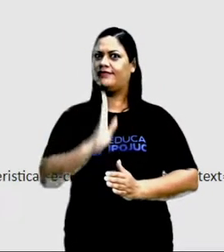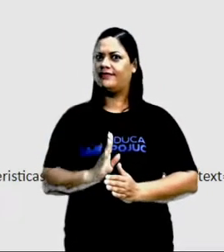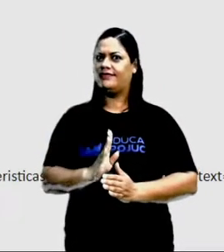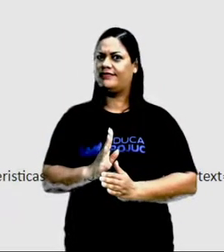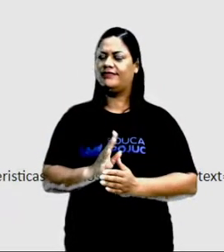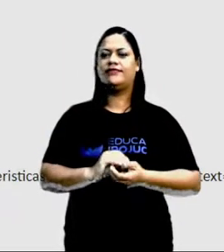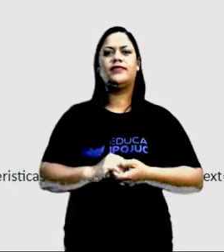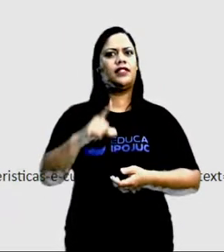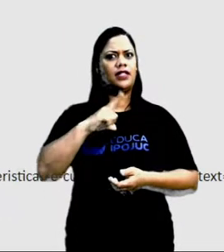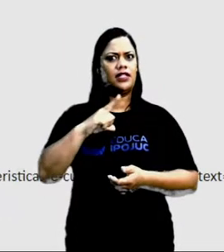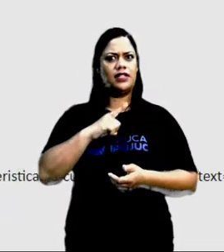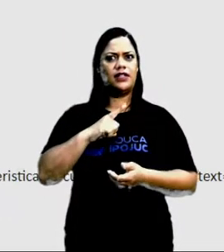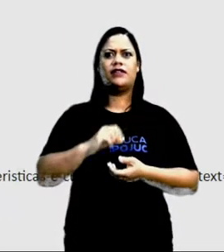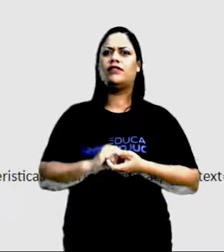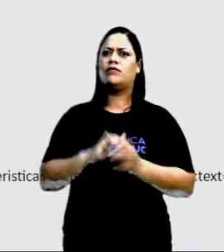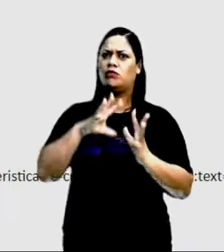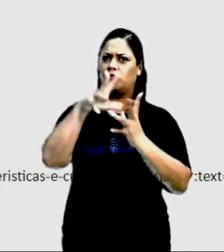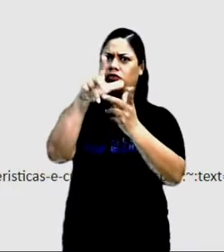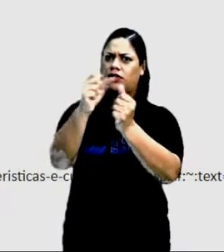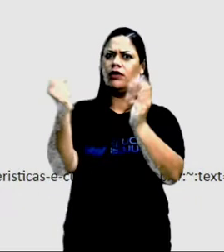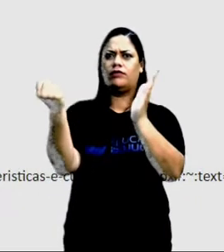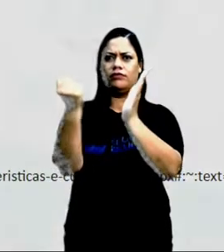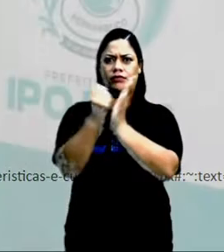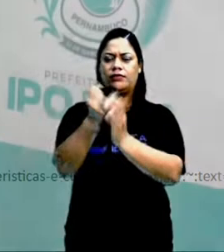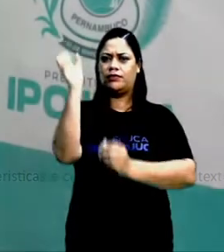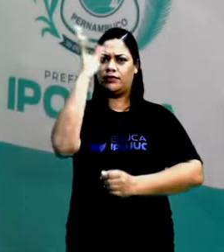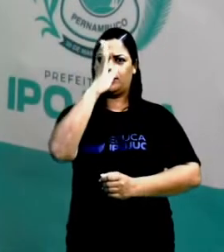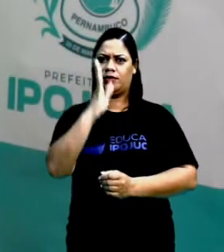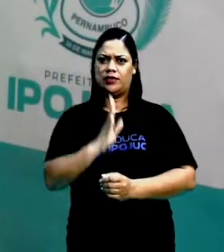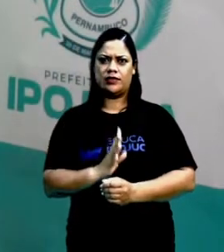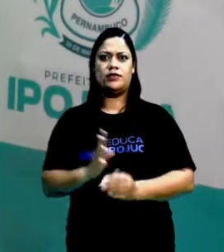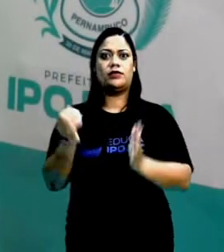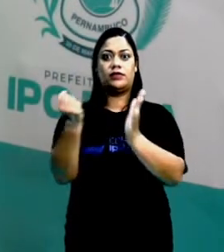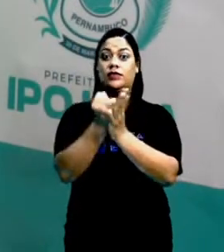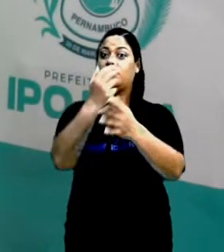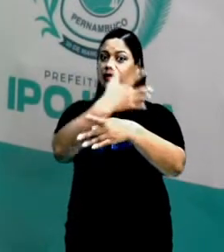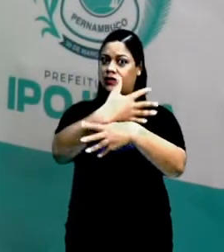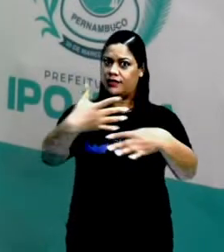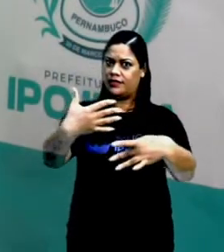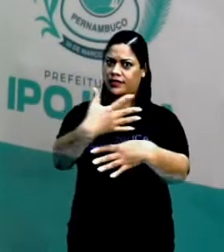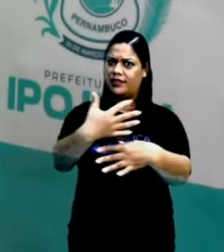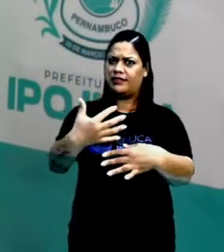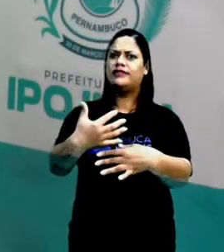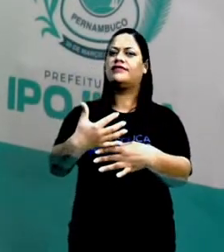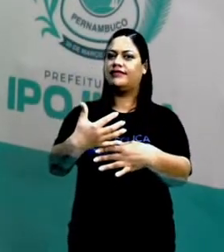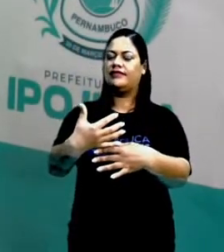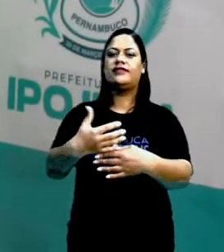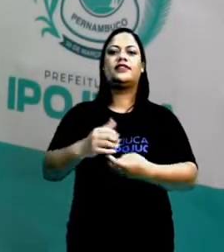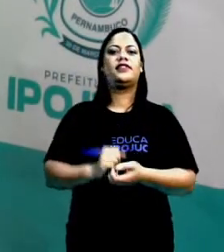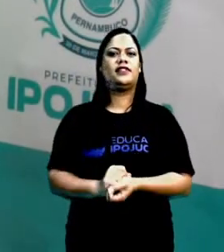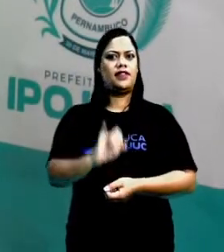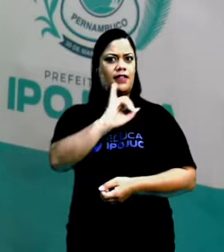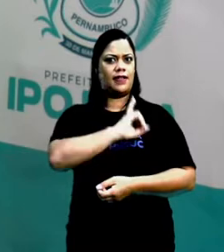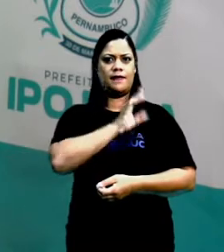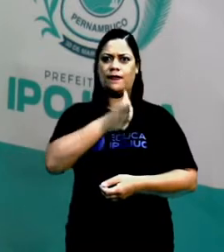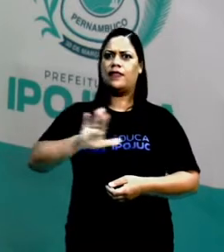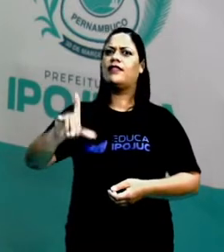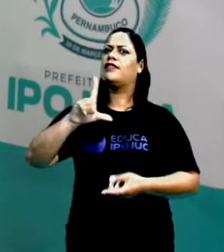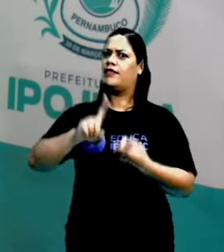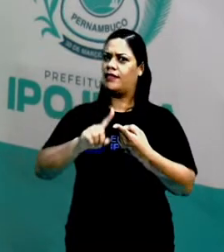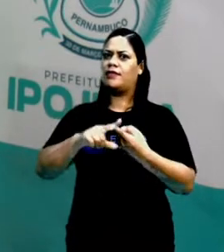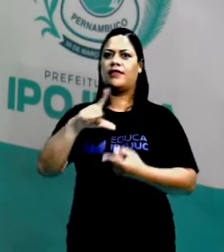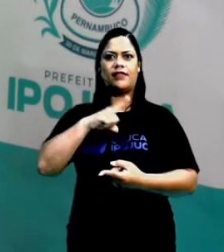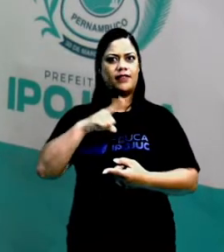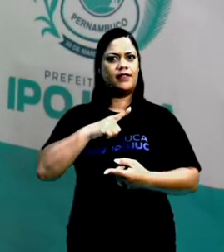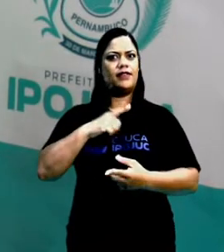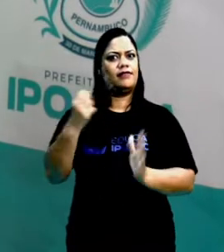sabia que existem patrimônios mundiais, patrimônios do Brasil? Patrimônios da cidade, tá? E Pojuca também tem seus patrimônios